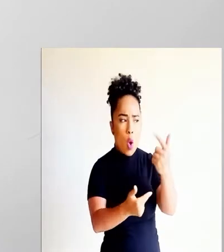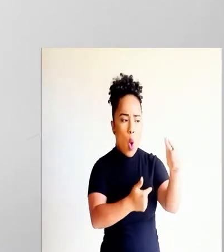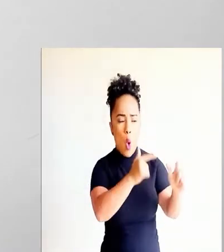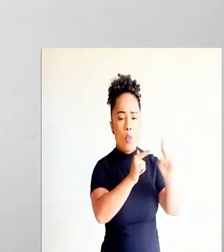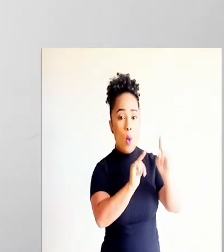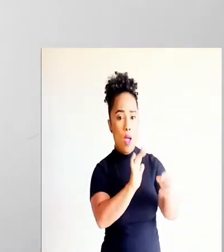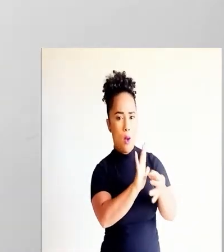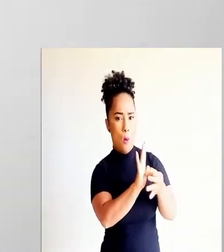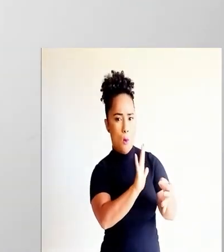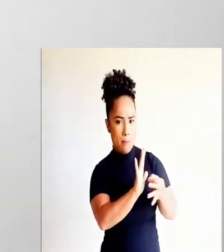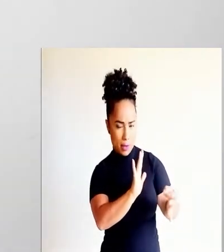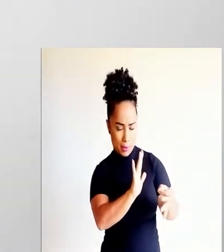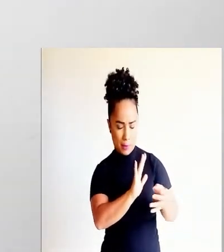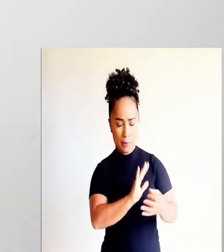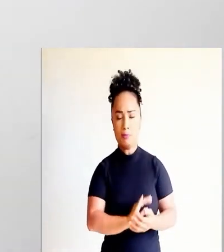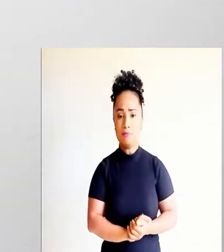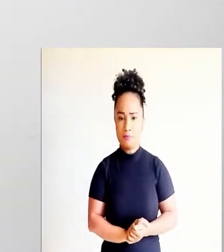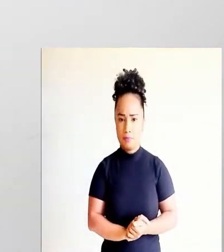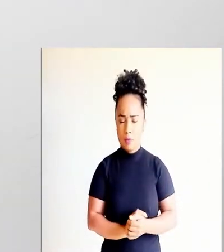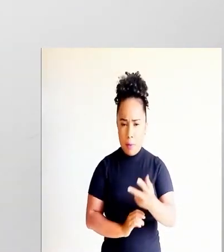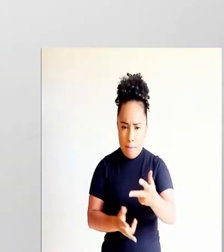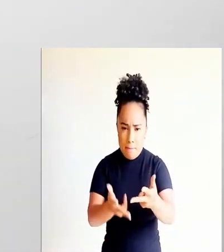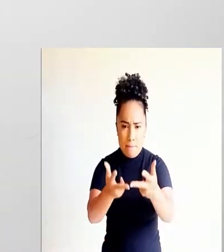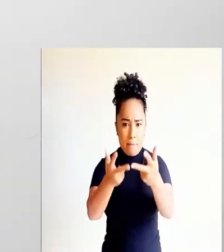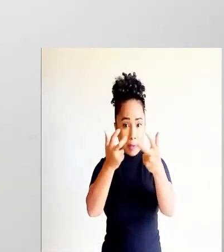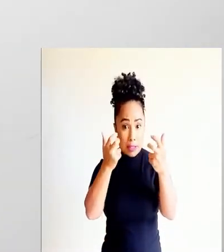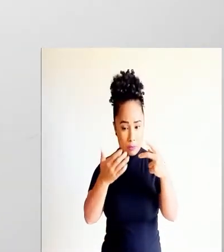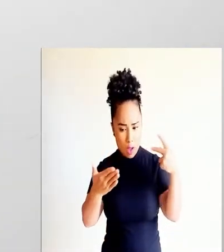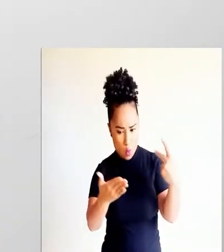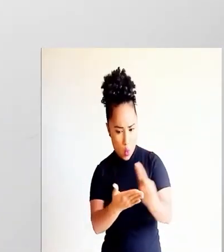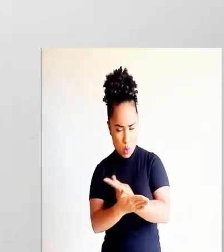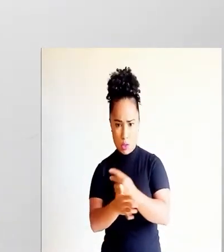opinião relativa a esse fato.